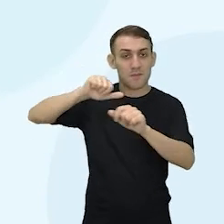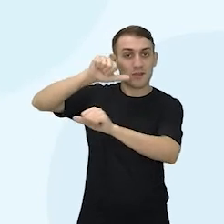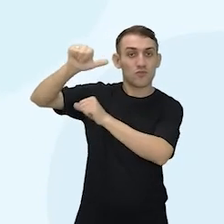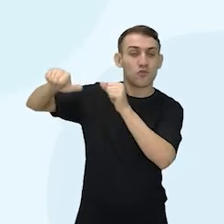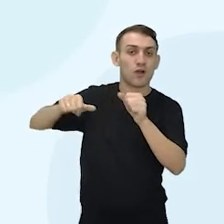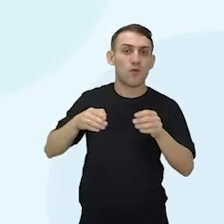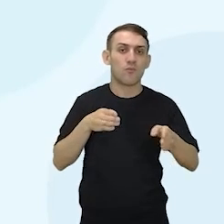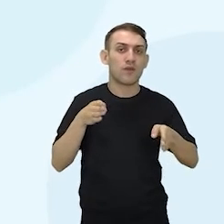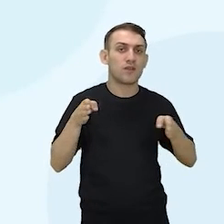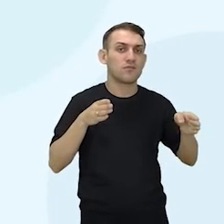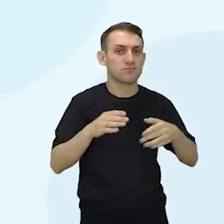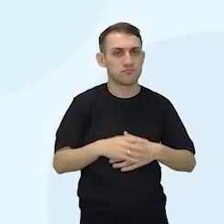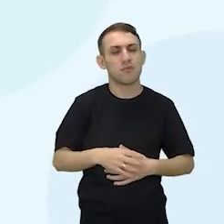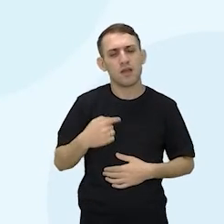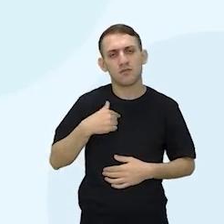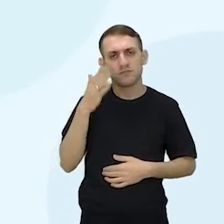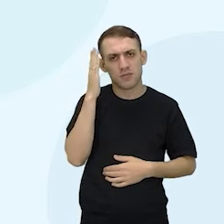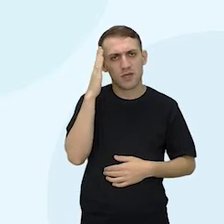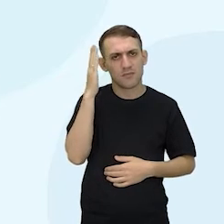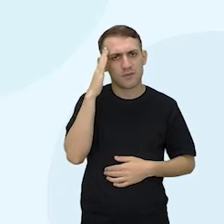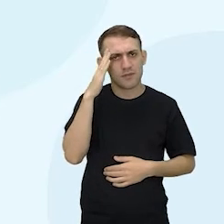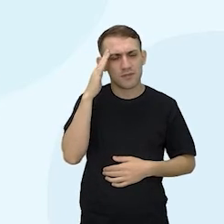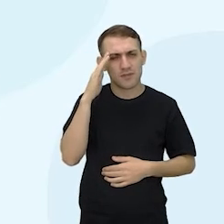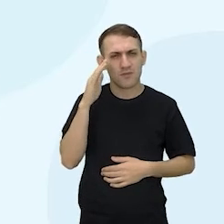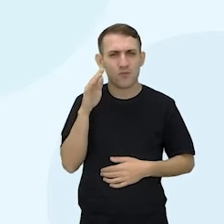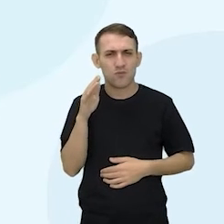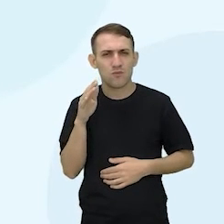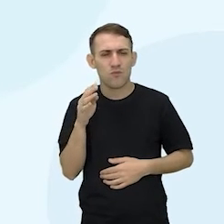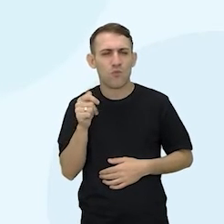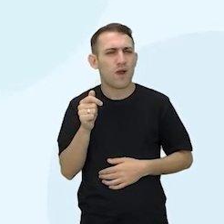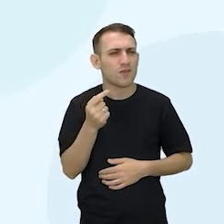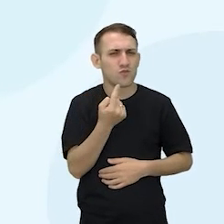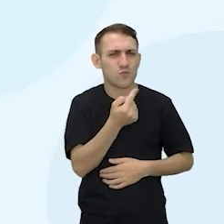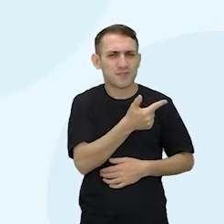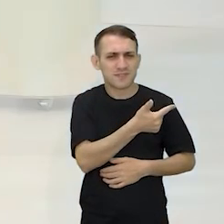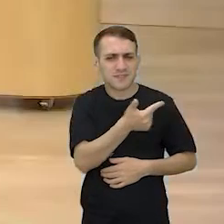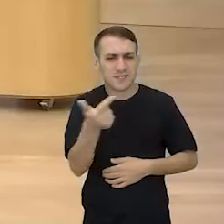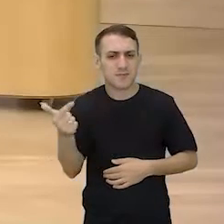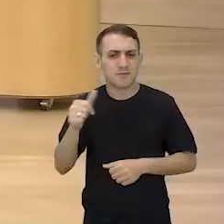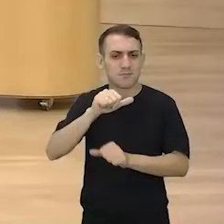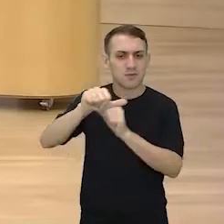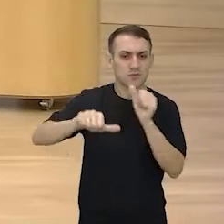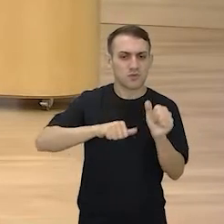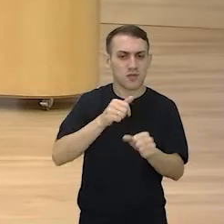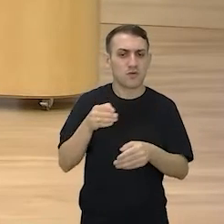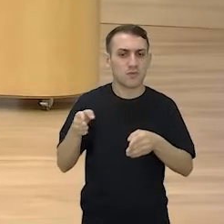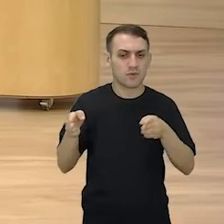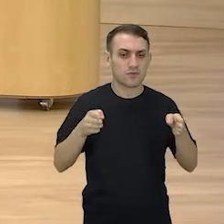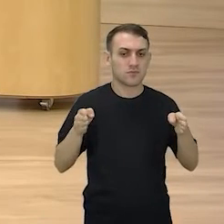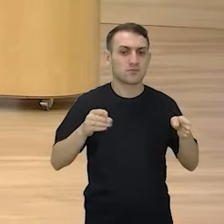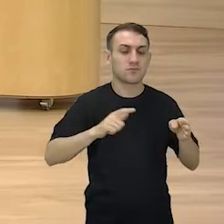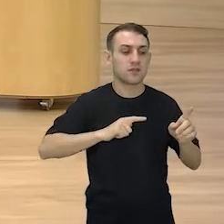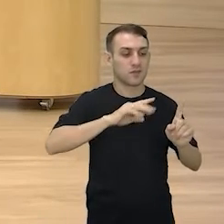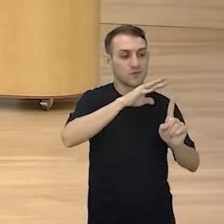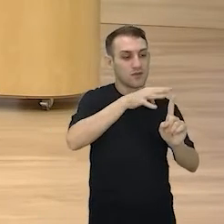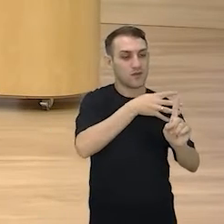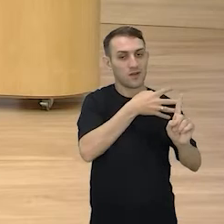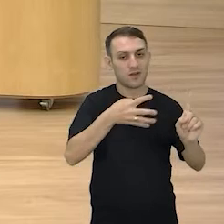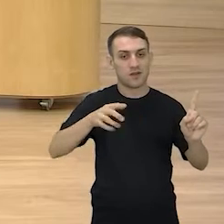fases? Eu sabia. Leva quase, ou passa uma semana, ou Por isso que tinha o calendário lunar,